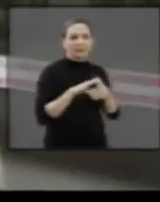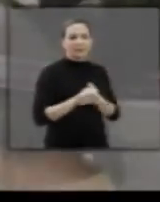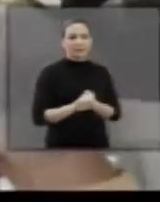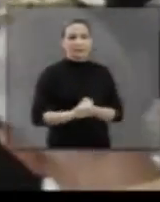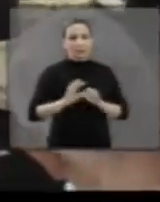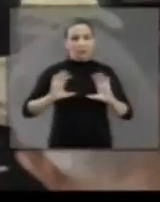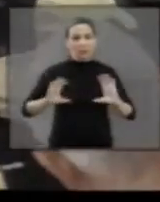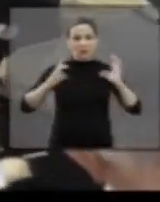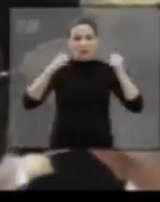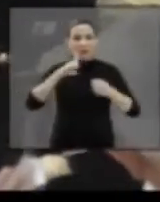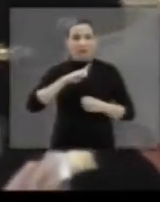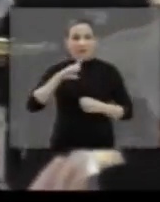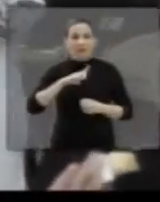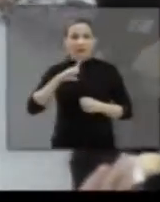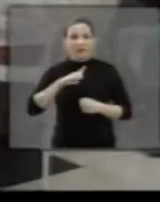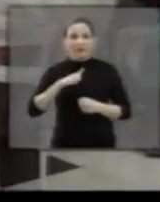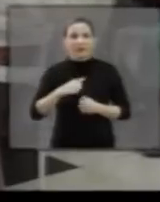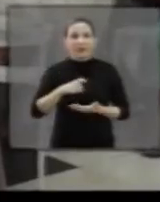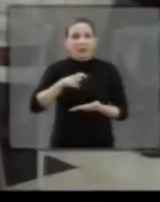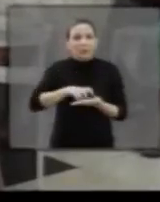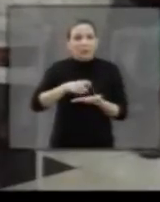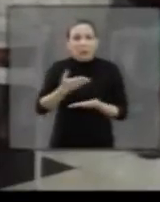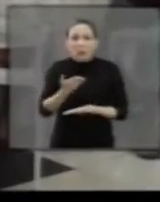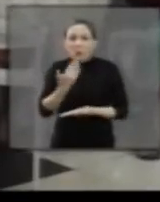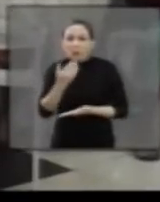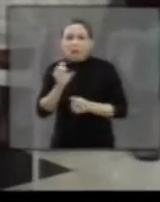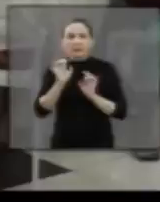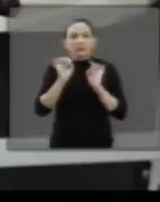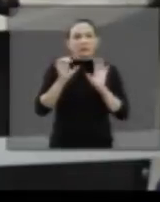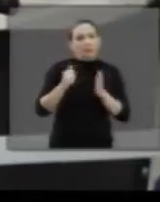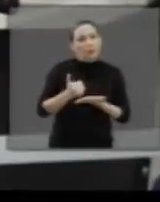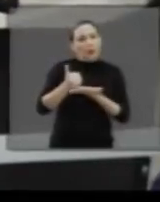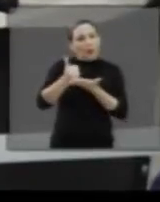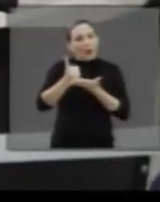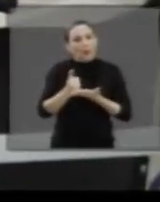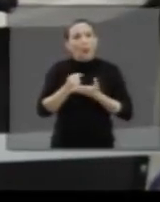O evento também contou com um café da manhã especial.